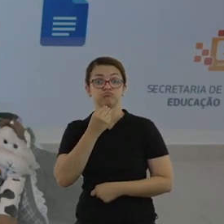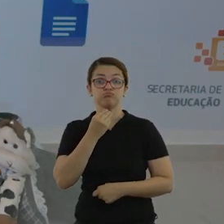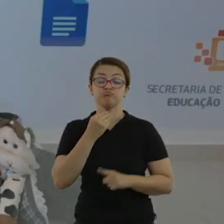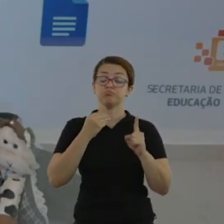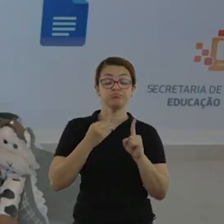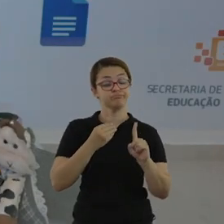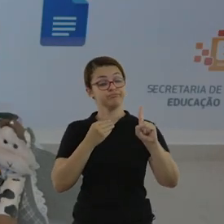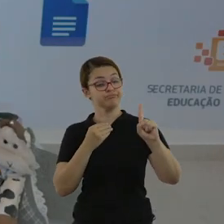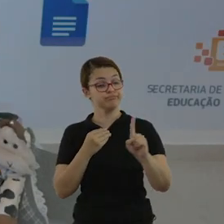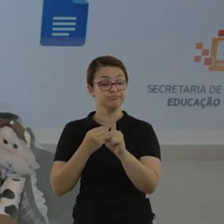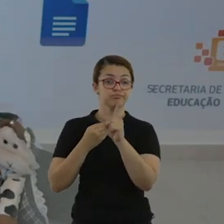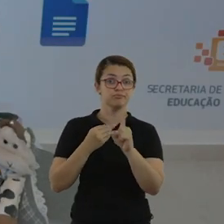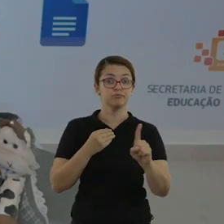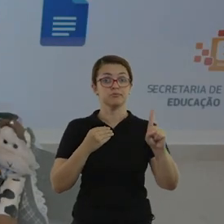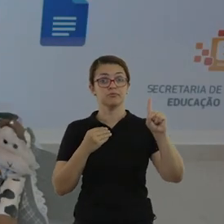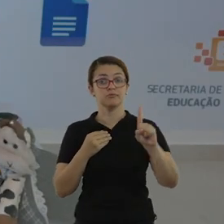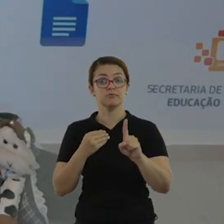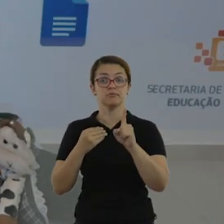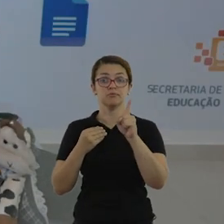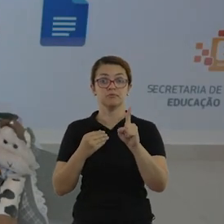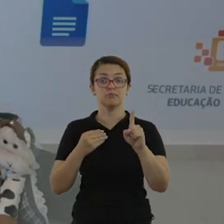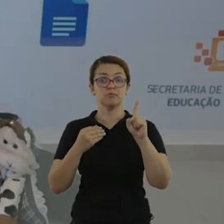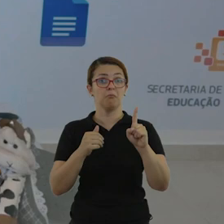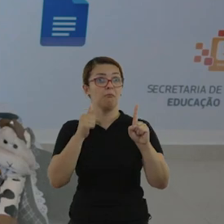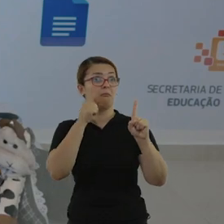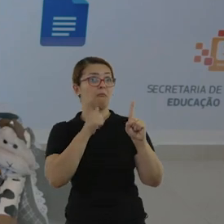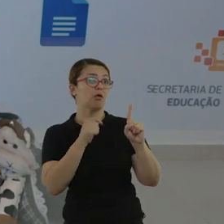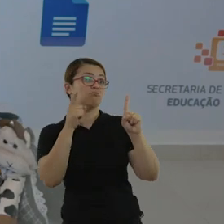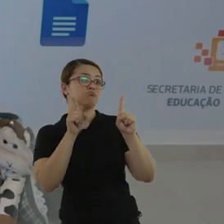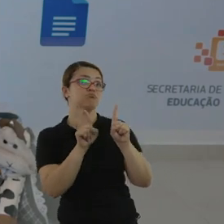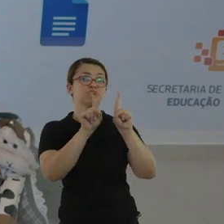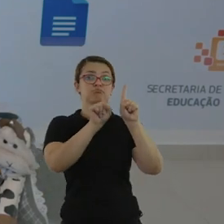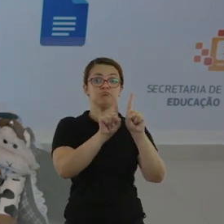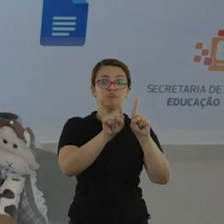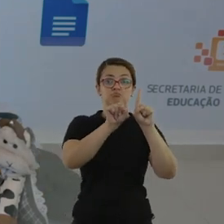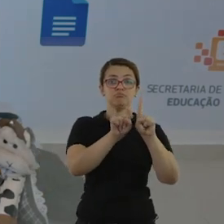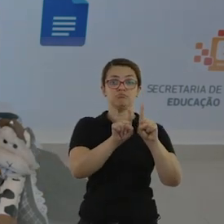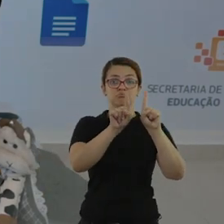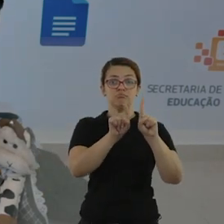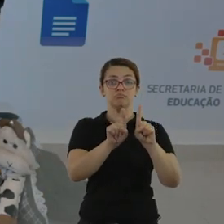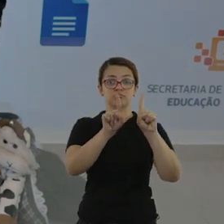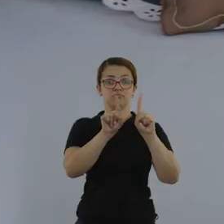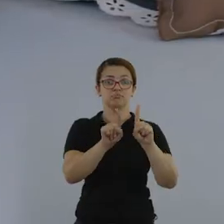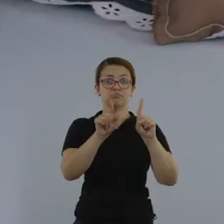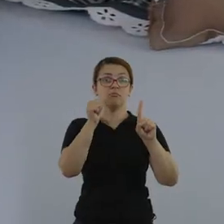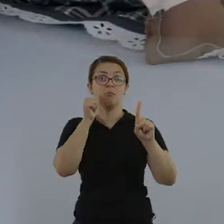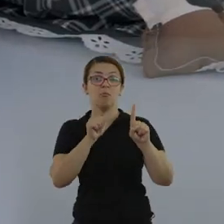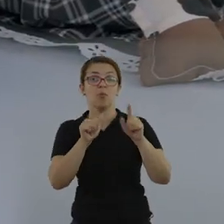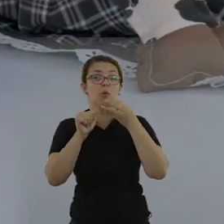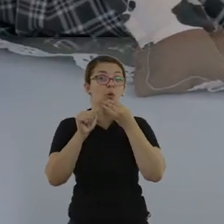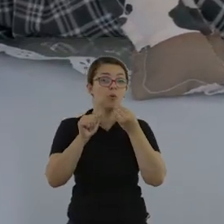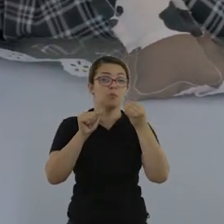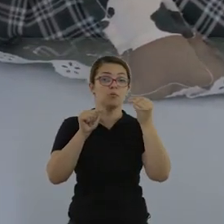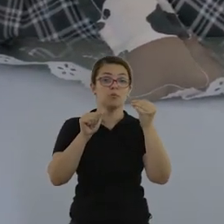Estava o homem em seu lugar, veio uma mulher lhe incomodar.